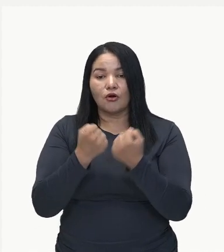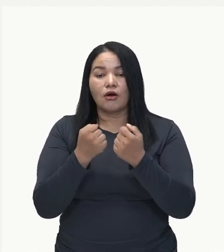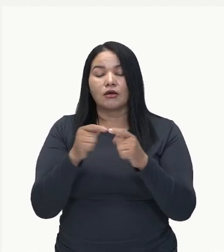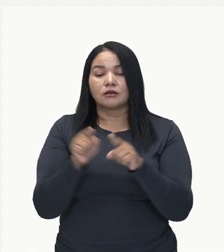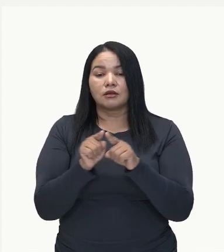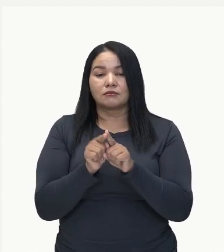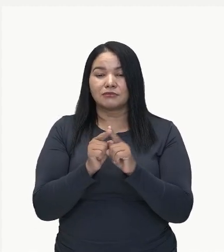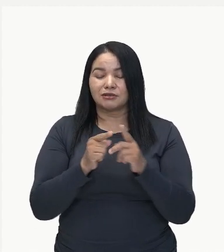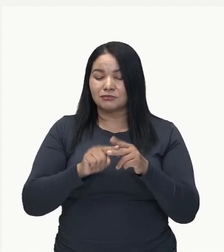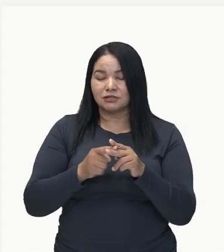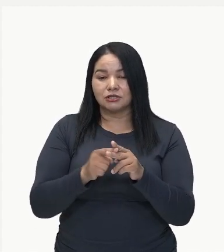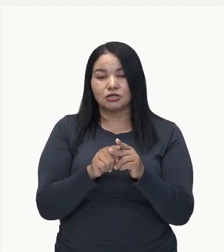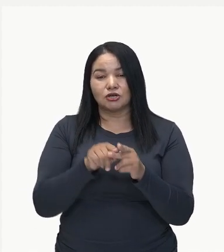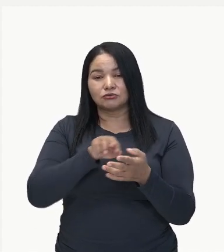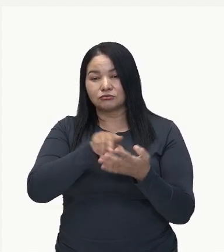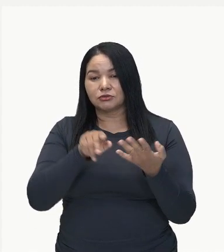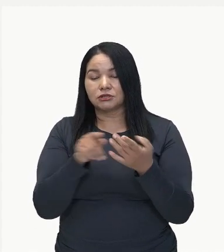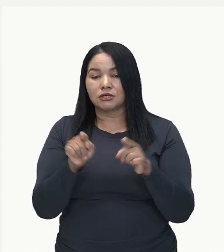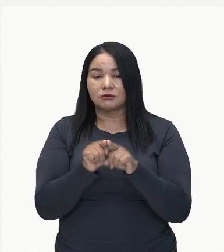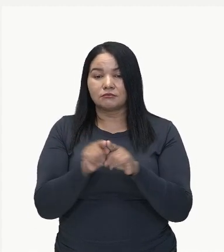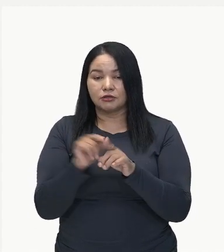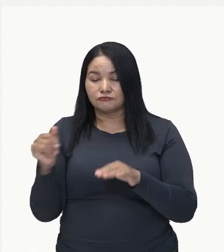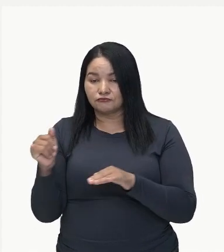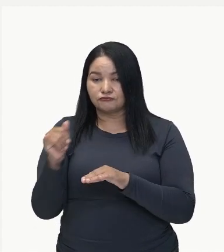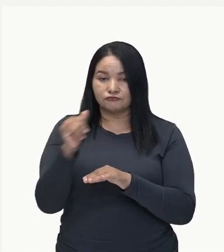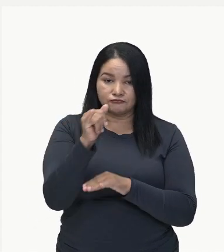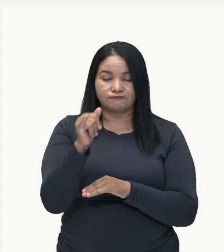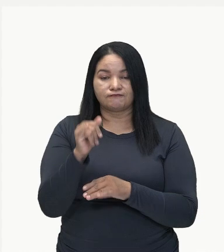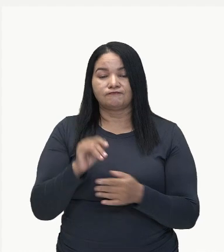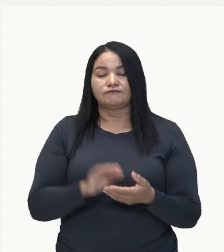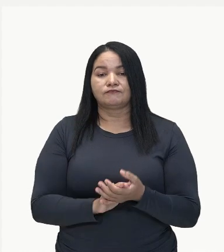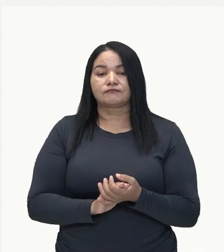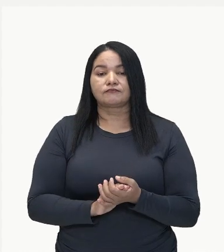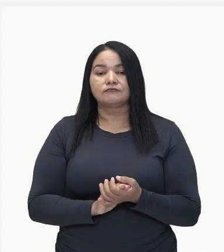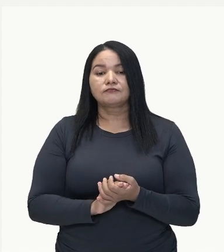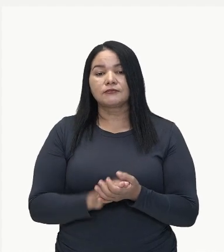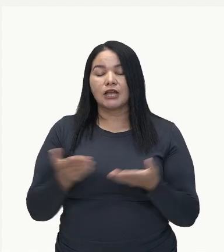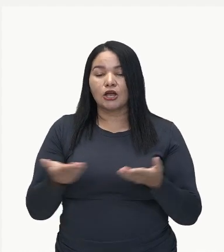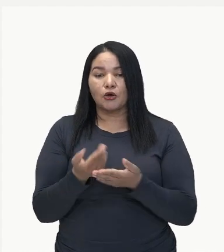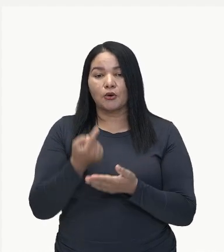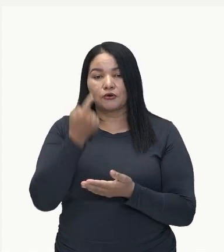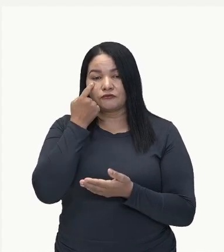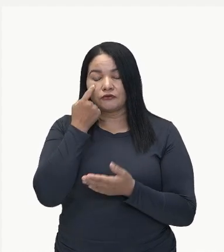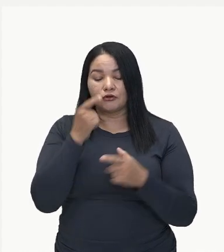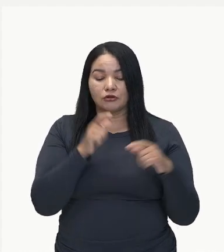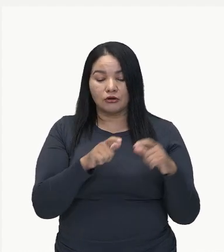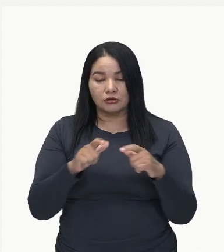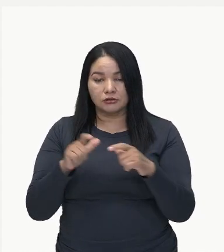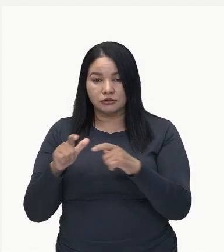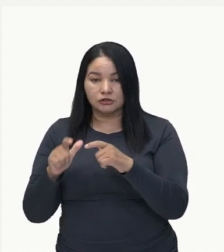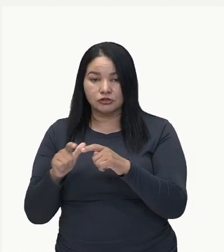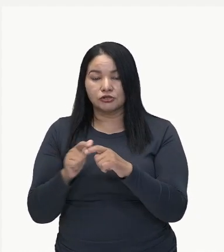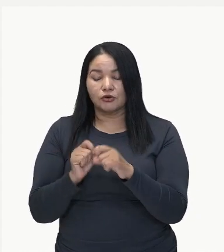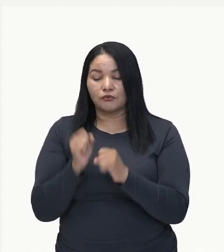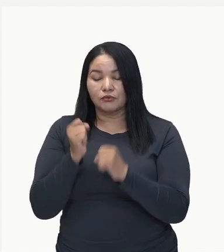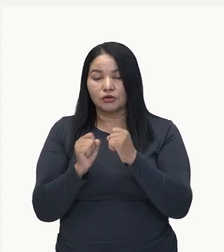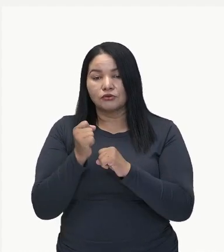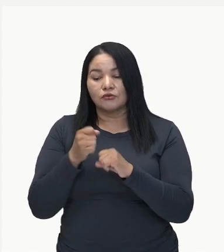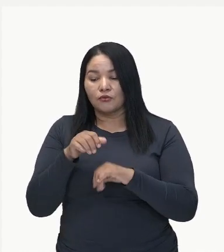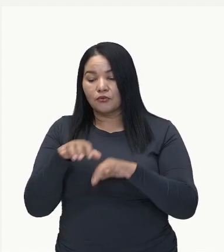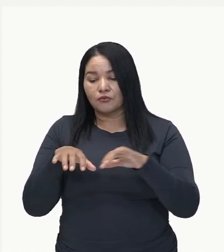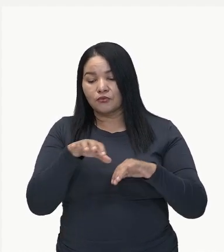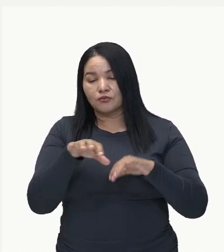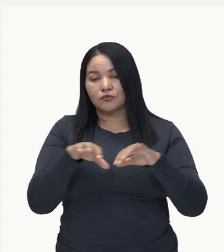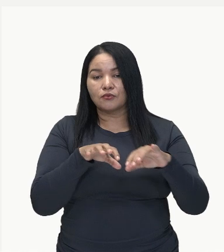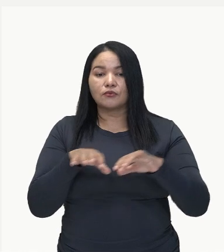mesmo na indústria da aeroespacial. E aí a gente vai verificar a localização dessas indústrias, como é que elas se dividem, como é que